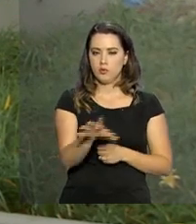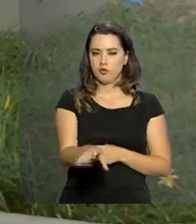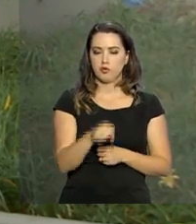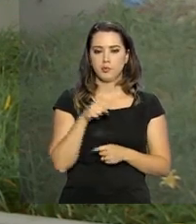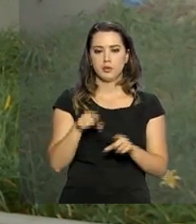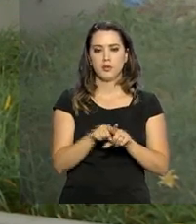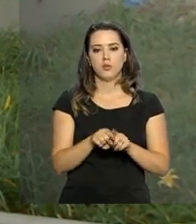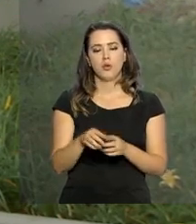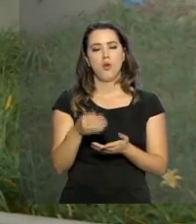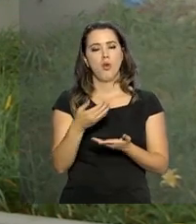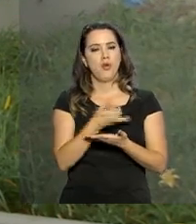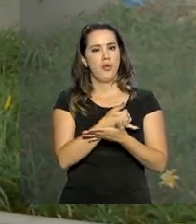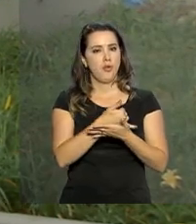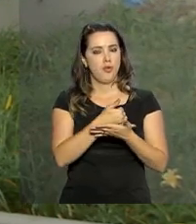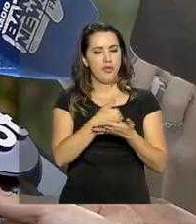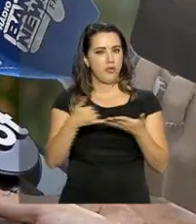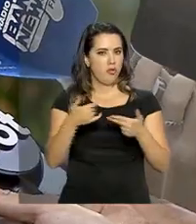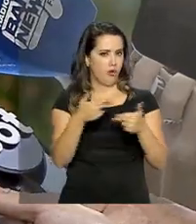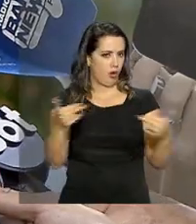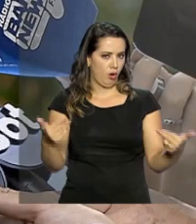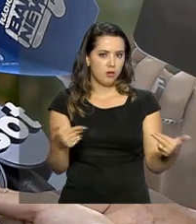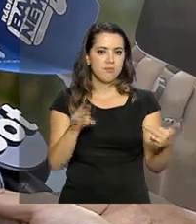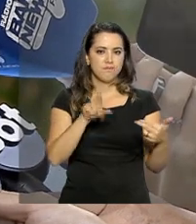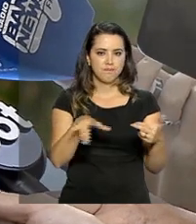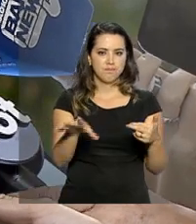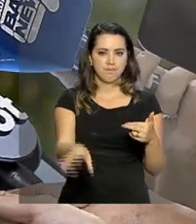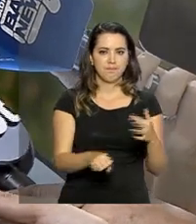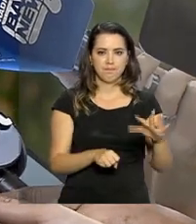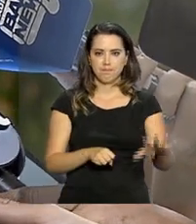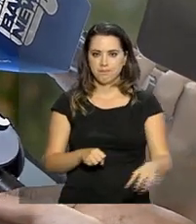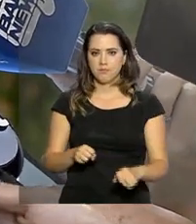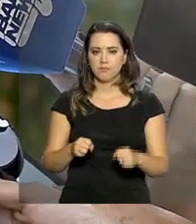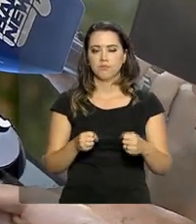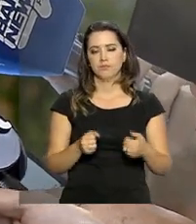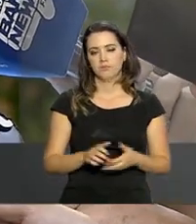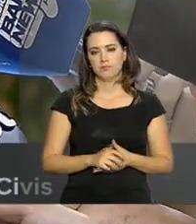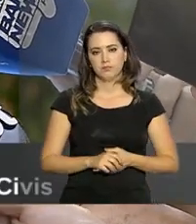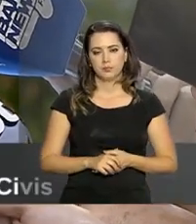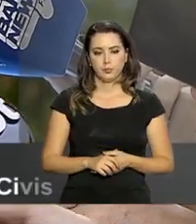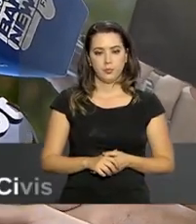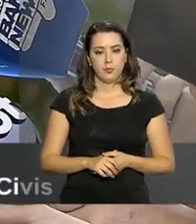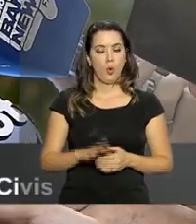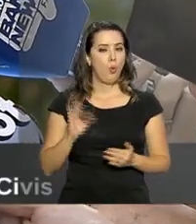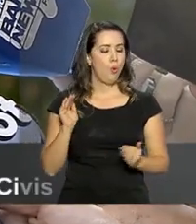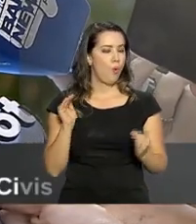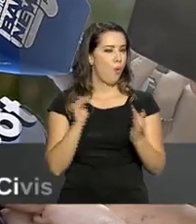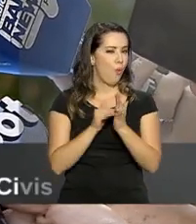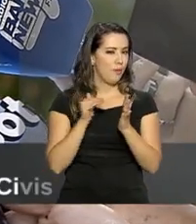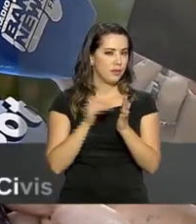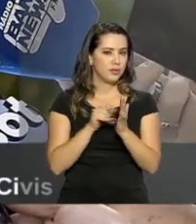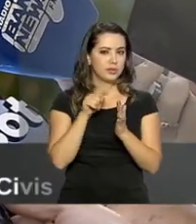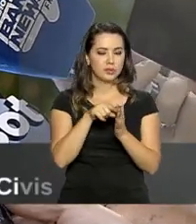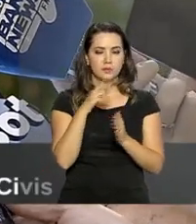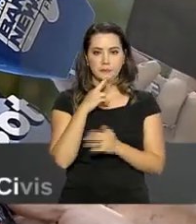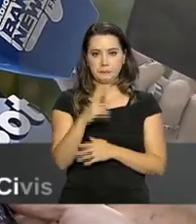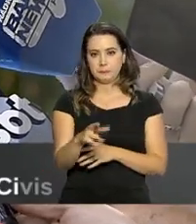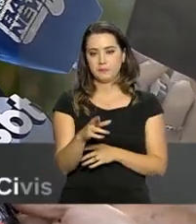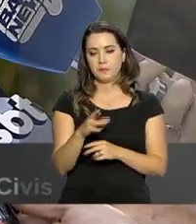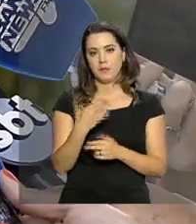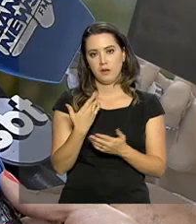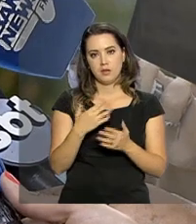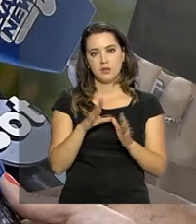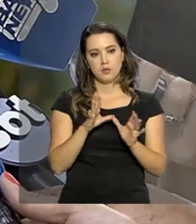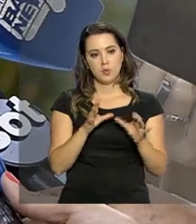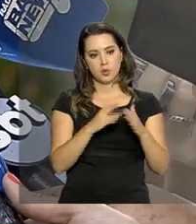maconha, crack e cocaína. O grande foco foi justamente o resultado de investigações criminais, onde nós